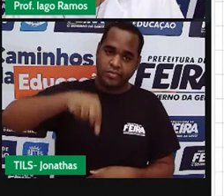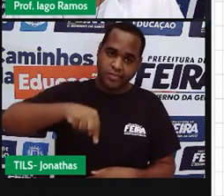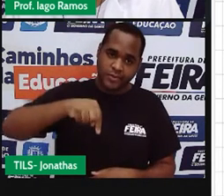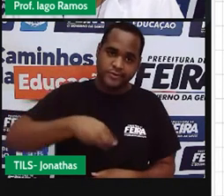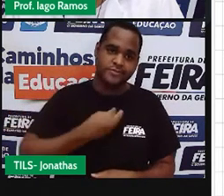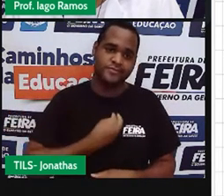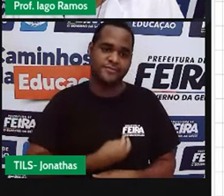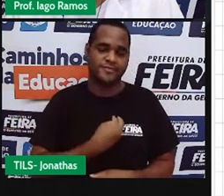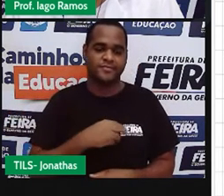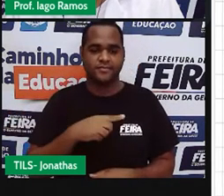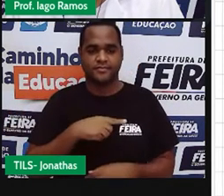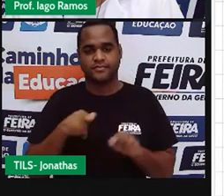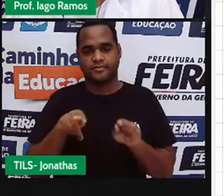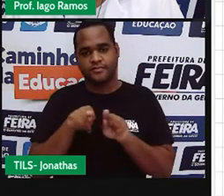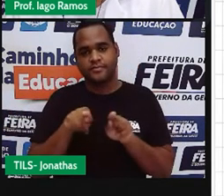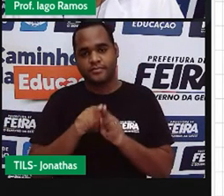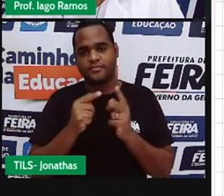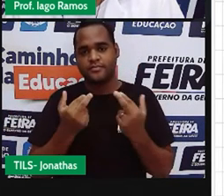baixo